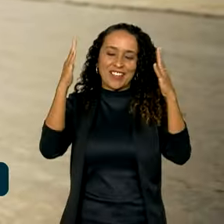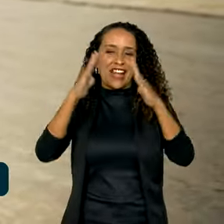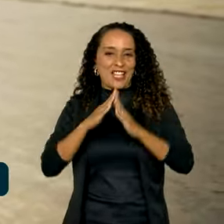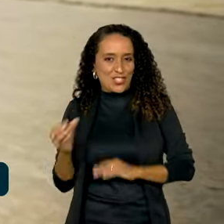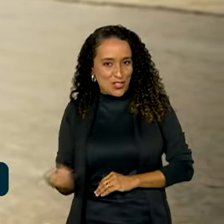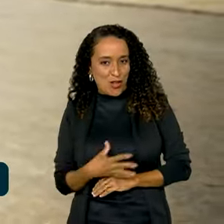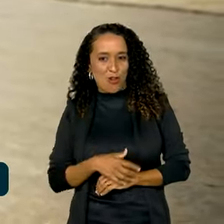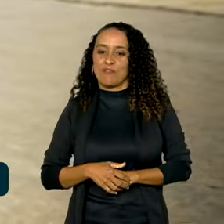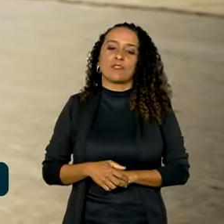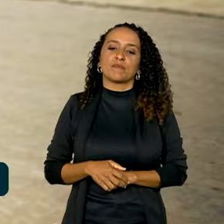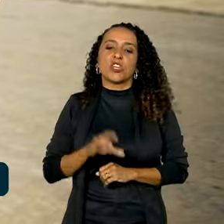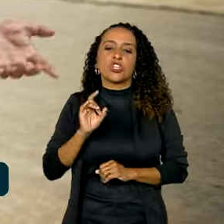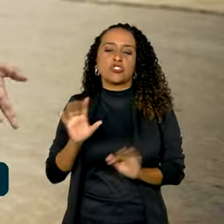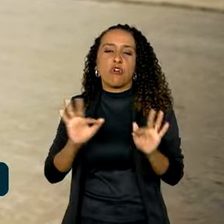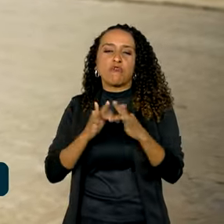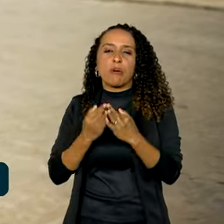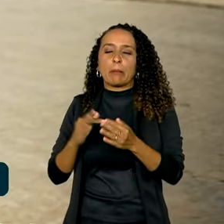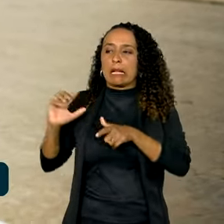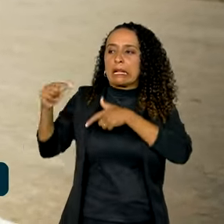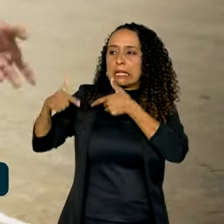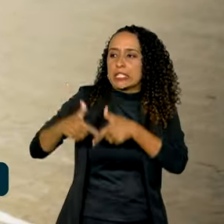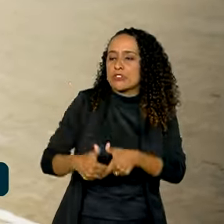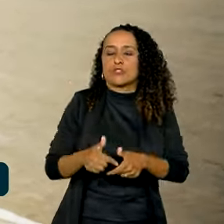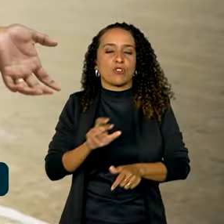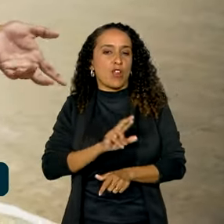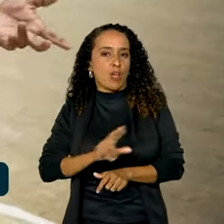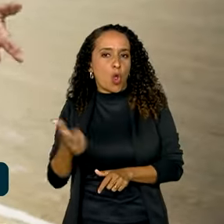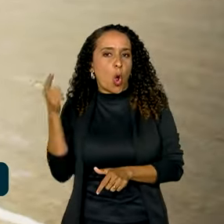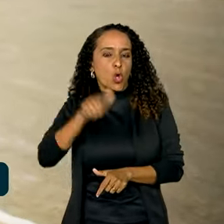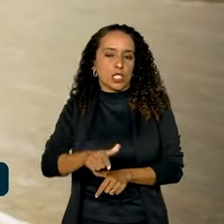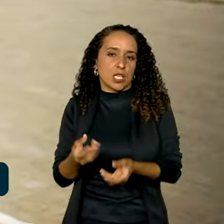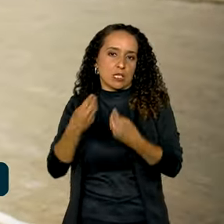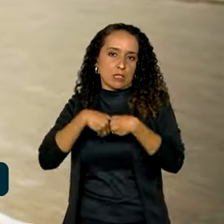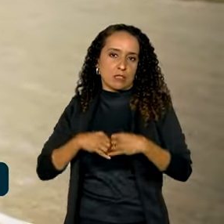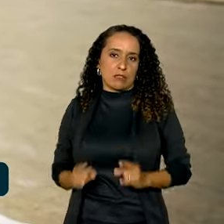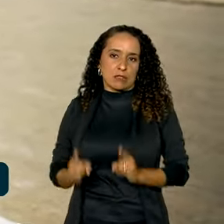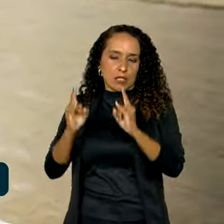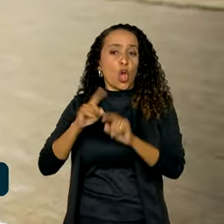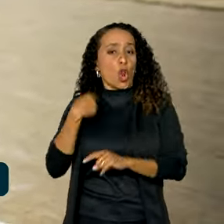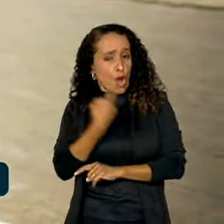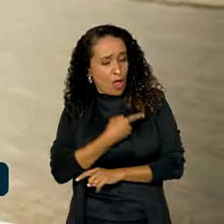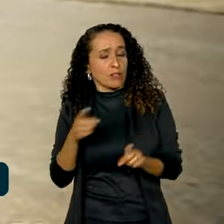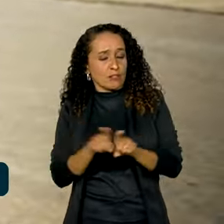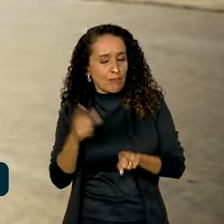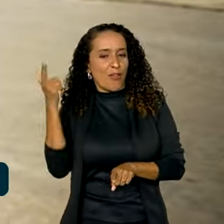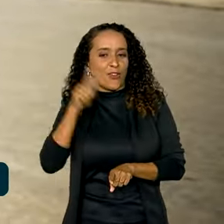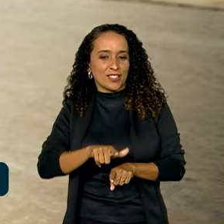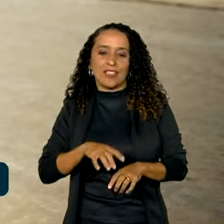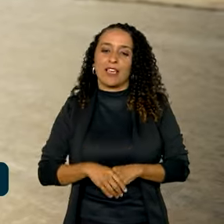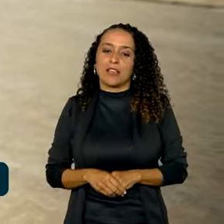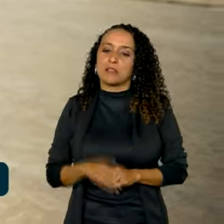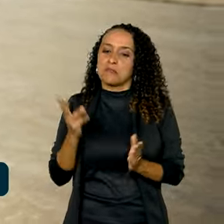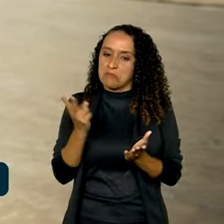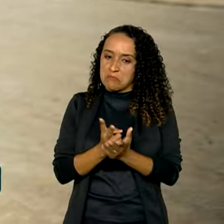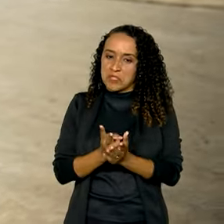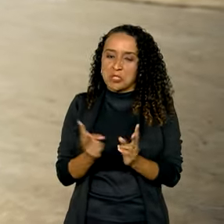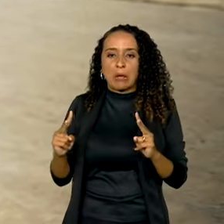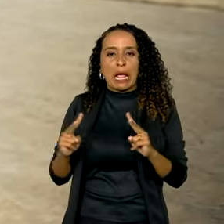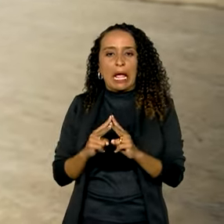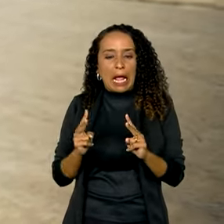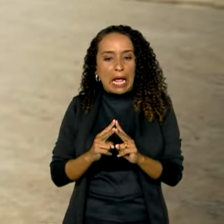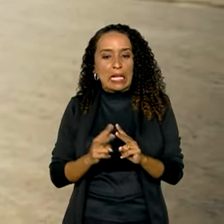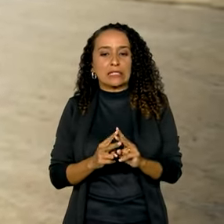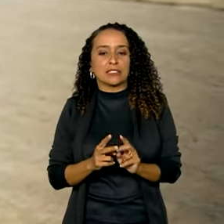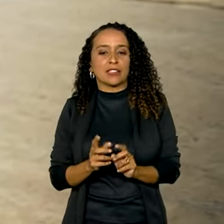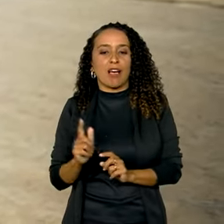Não só famílias tradicionais brasileiras conseguiriam ganhar um apartamento desse, mas a gente também consegue, mesmo sendo um casal gay e